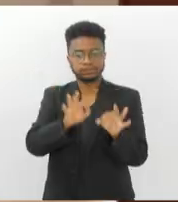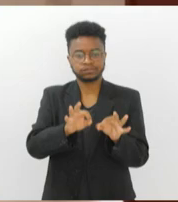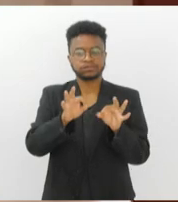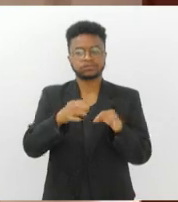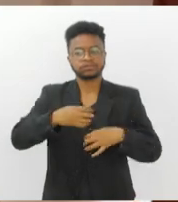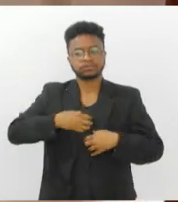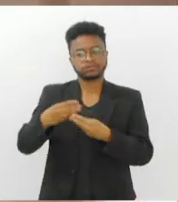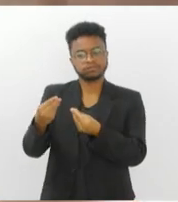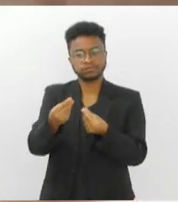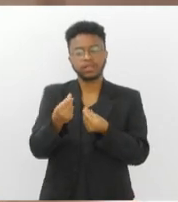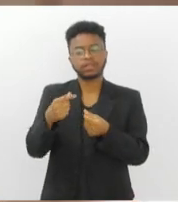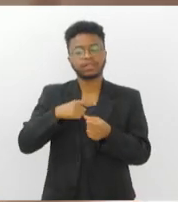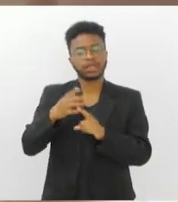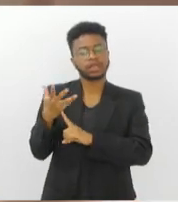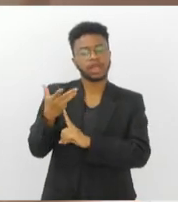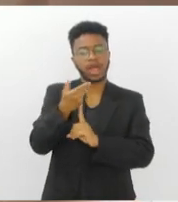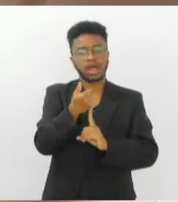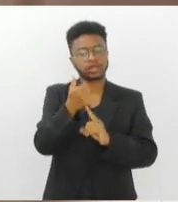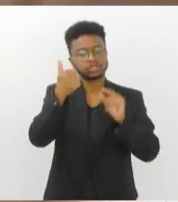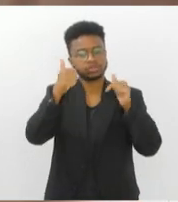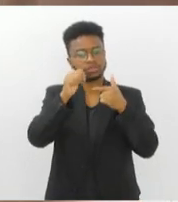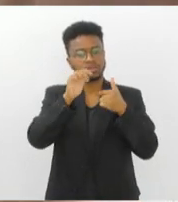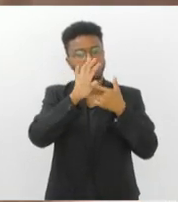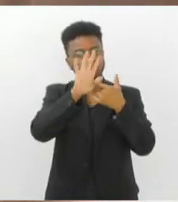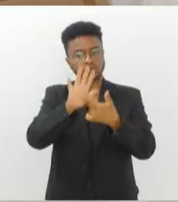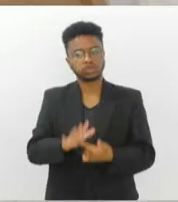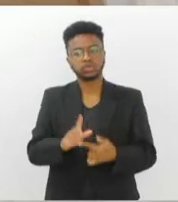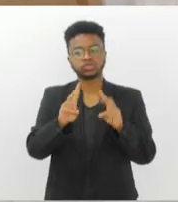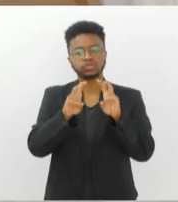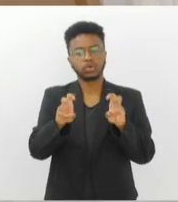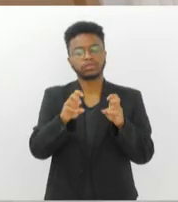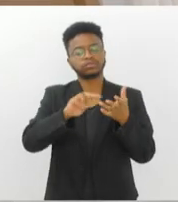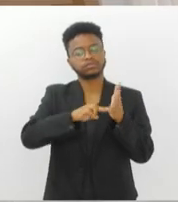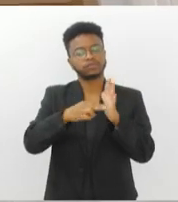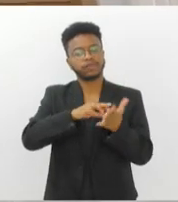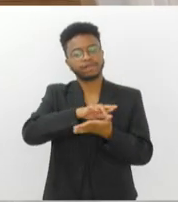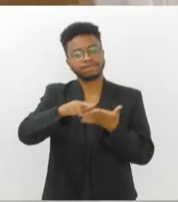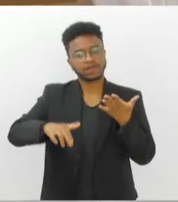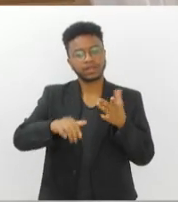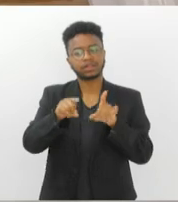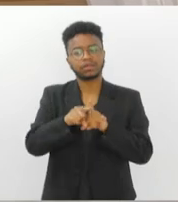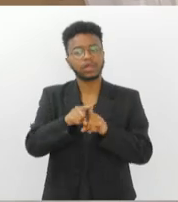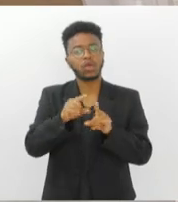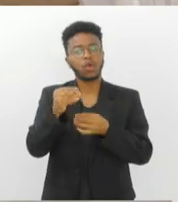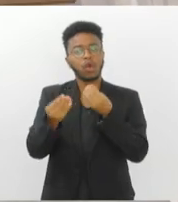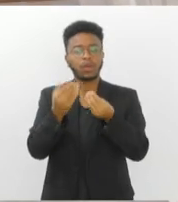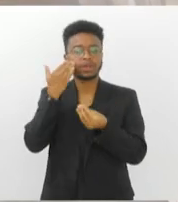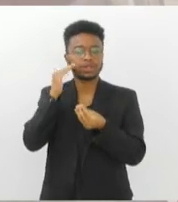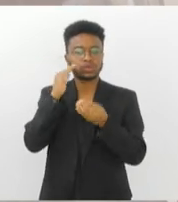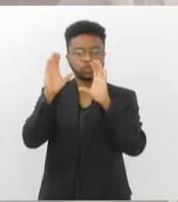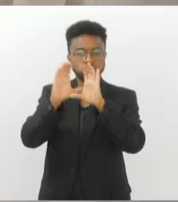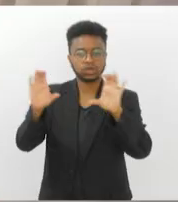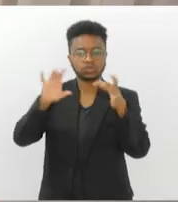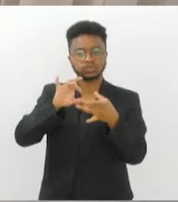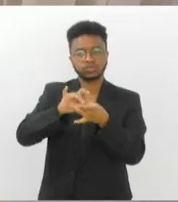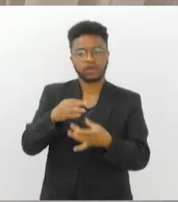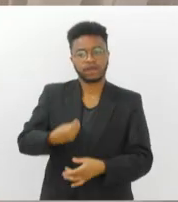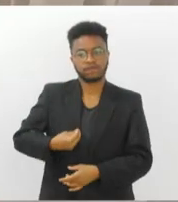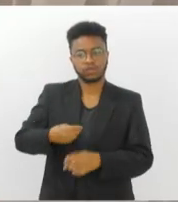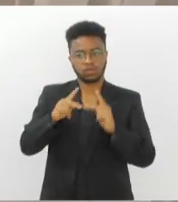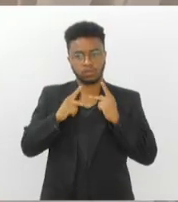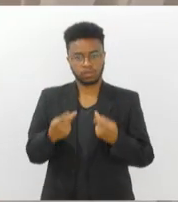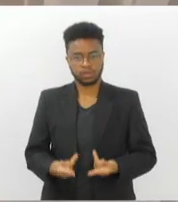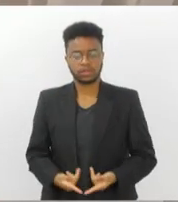vasta exploração artística e cultural sobre os múltiplos significados e interpretações do céu na vida humana. A